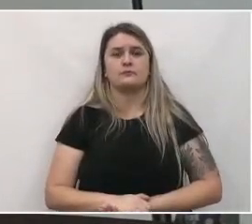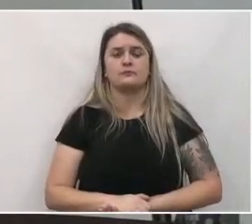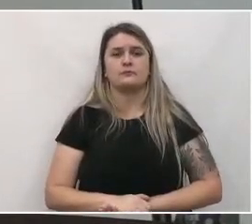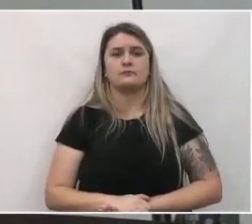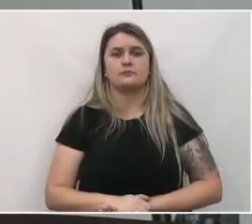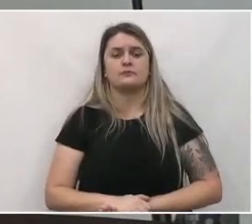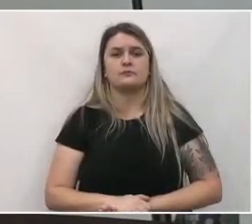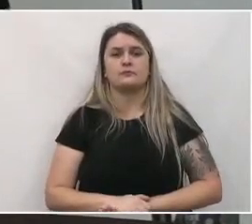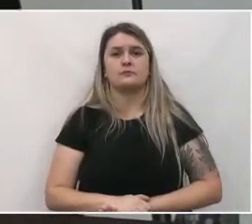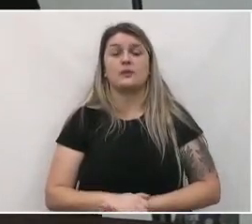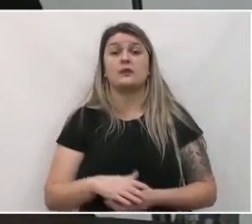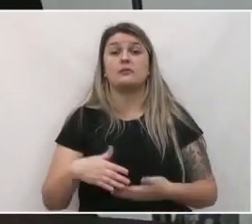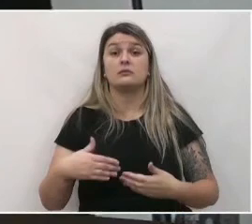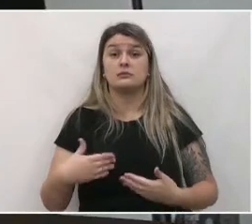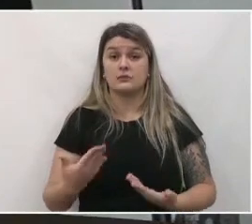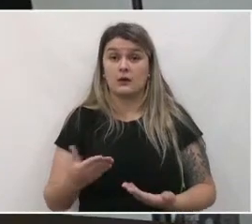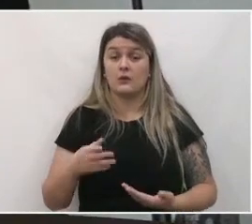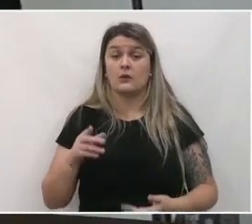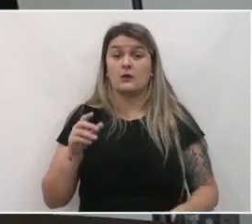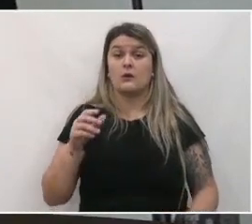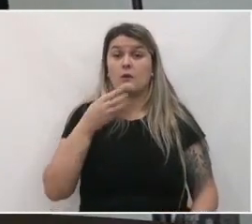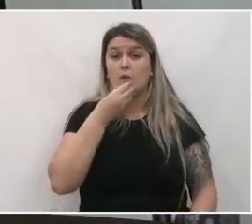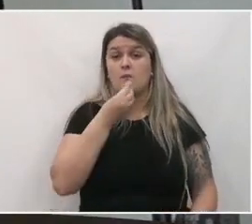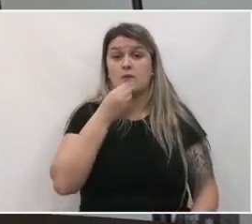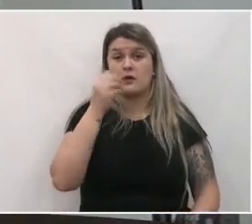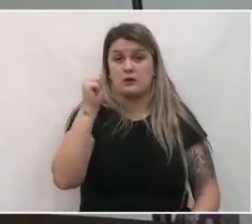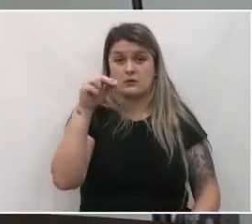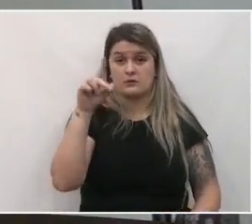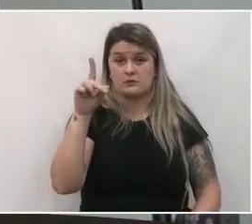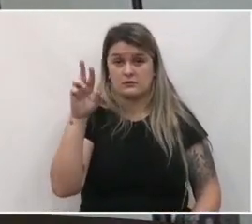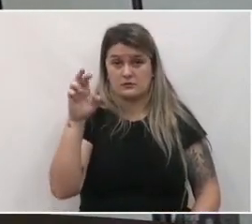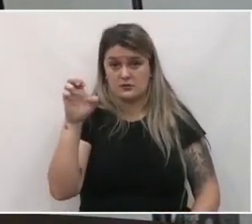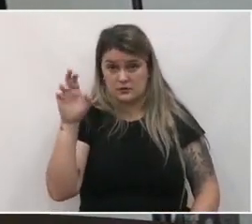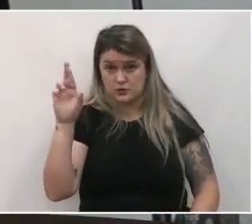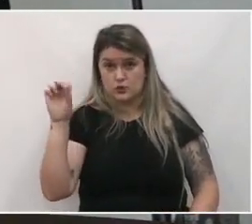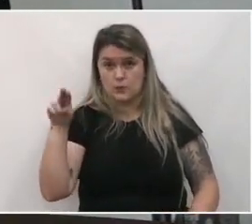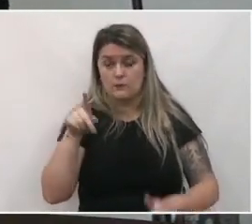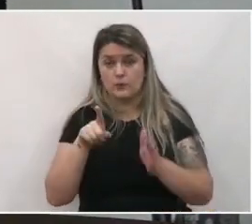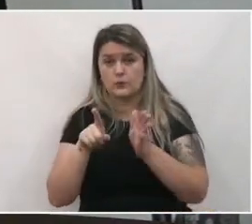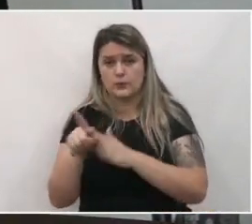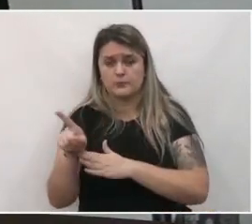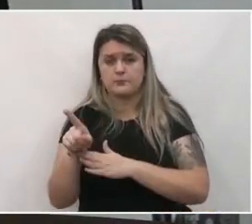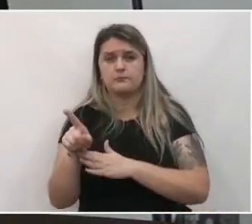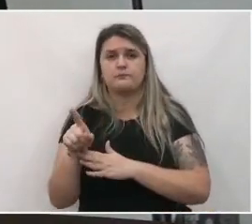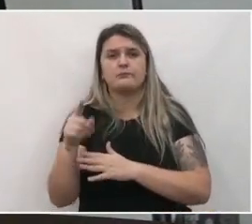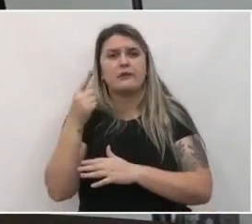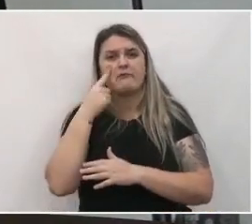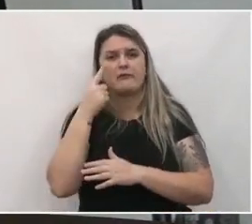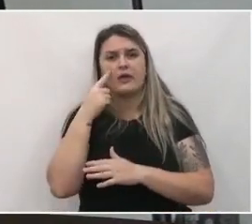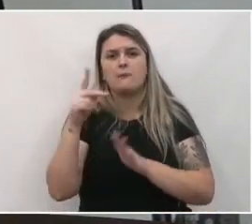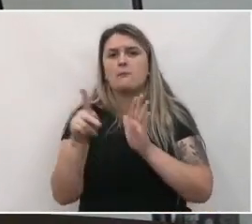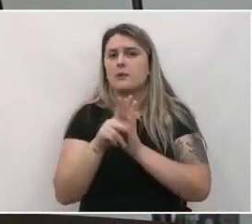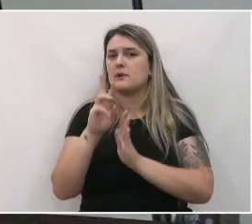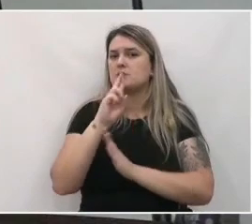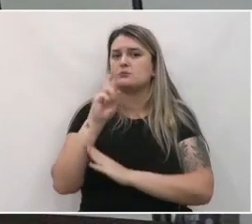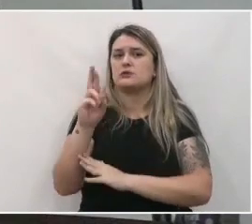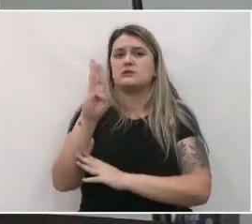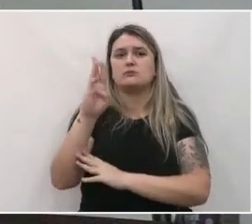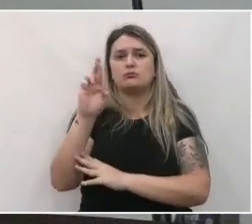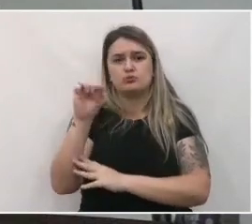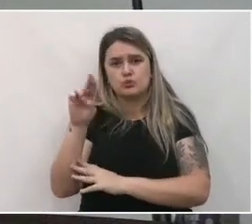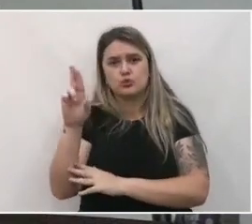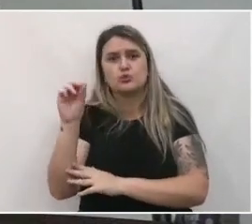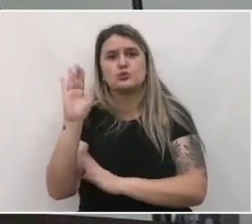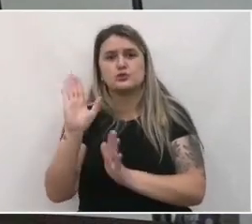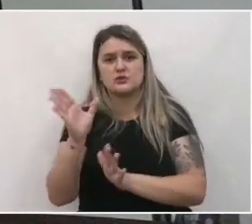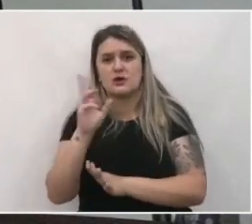No caso dessa situação que o Anderson comentou, vale um pouco a própria resposta que o Bruno já citou